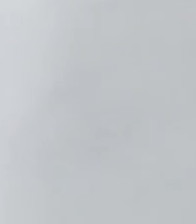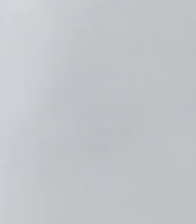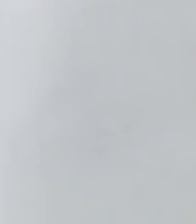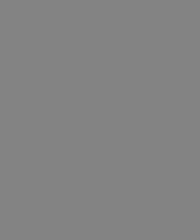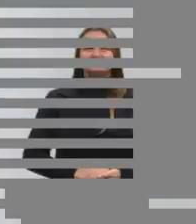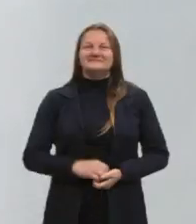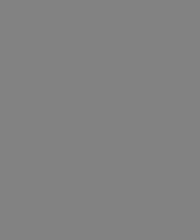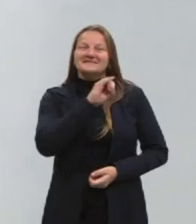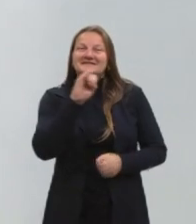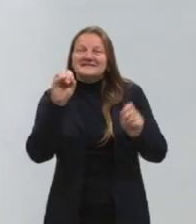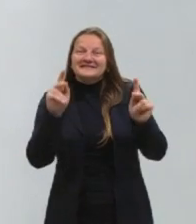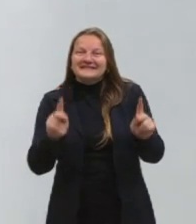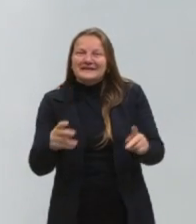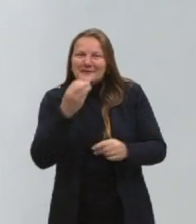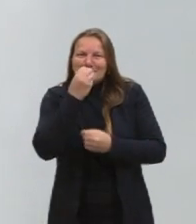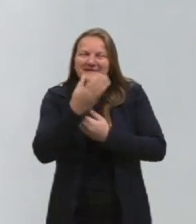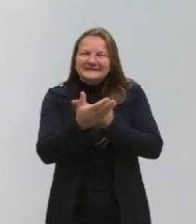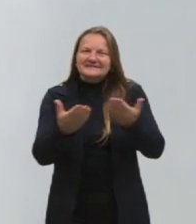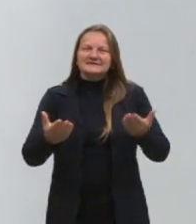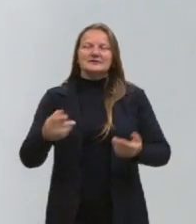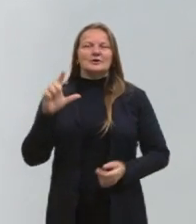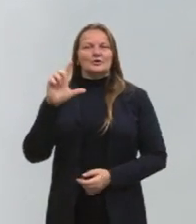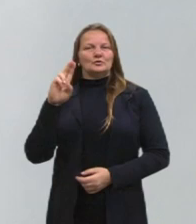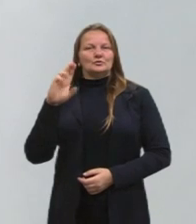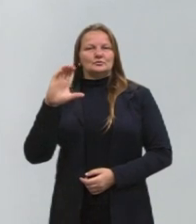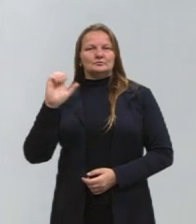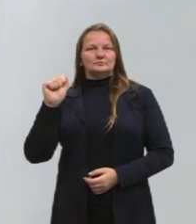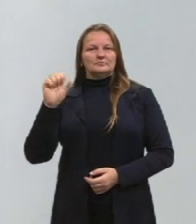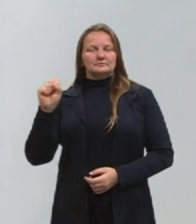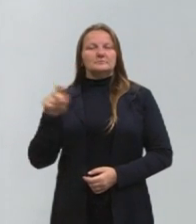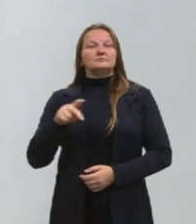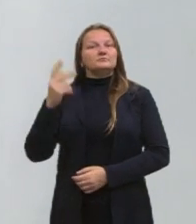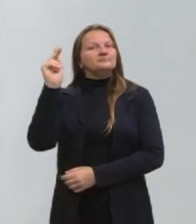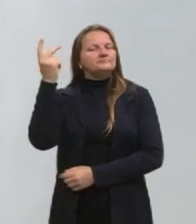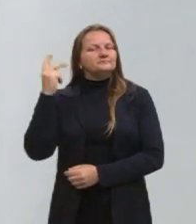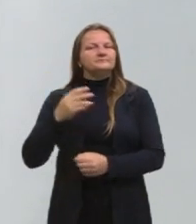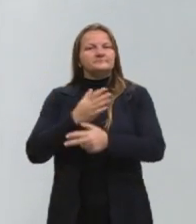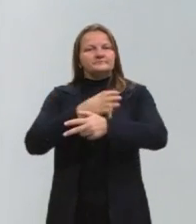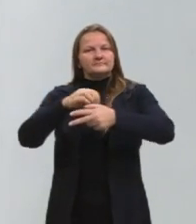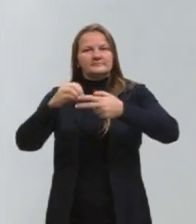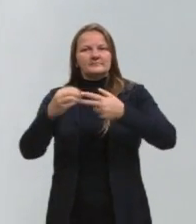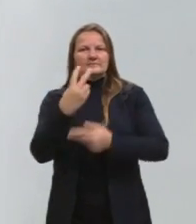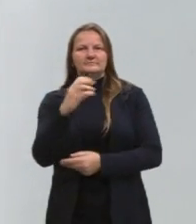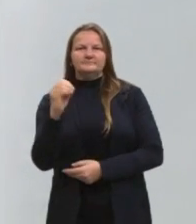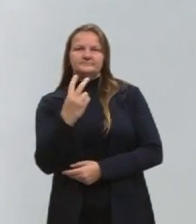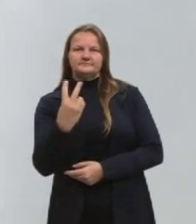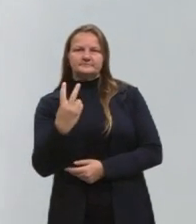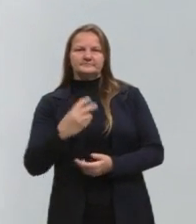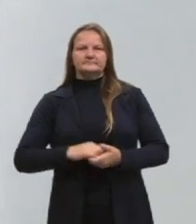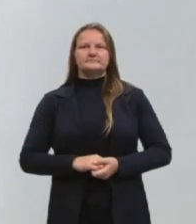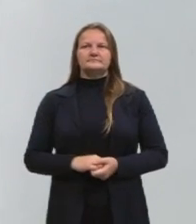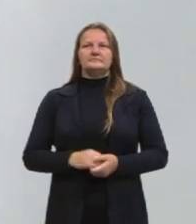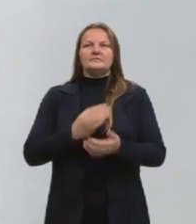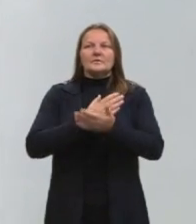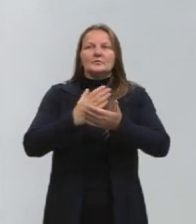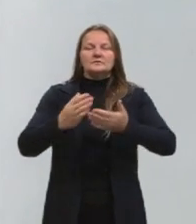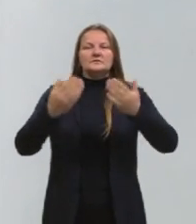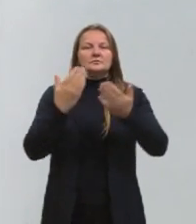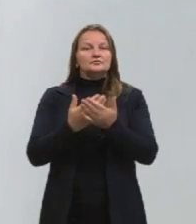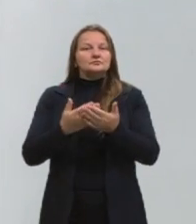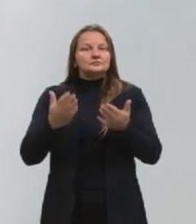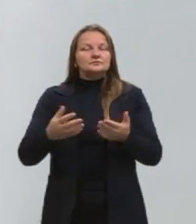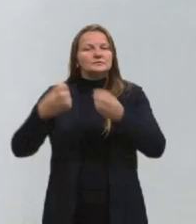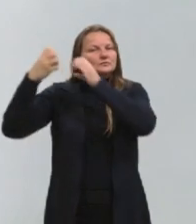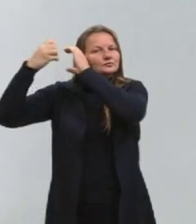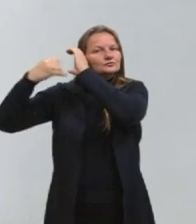E aí, pessoal, tudo bem? Eu sou o Lucas Labella, professor de História do Pré-ENEM RS 2022. Vou começar a aula fazendo a minha